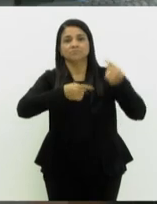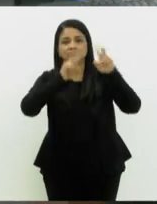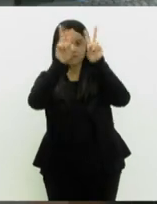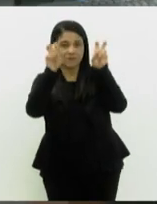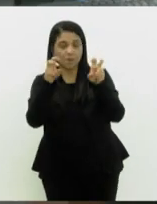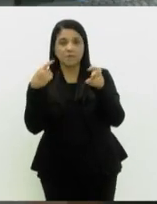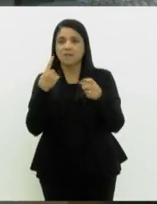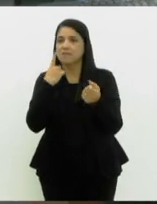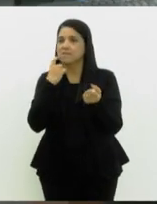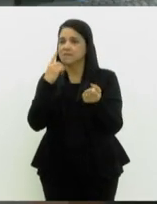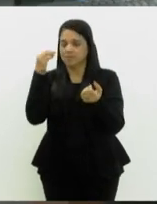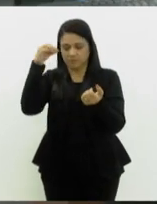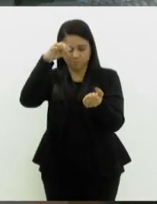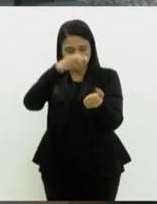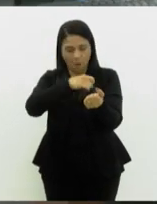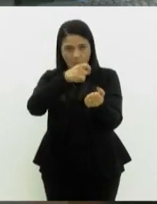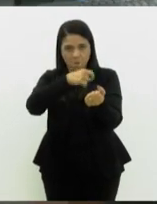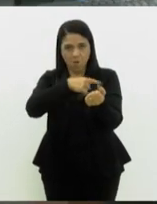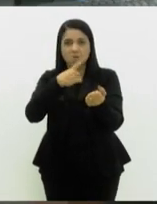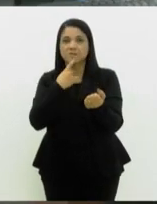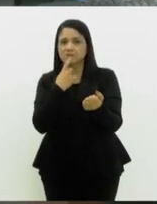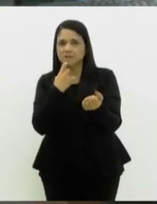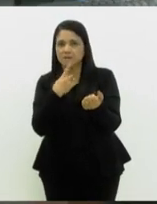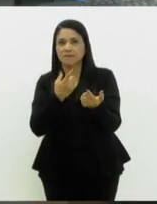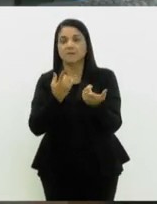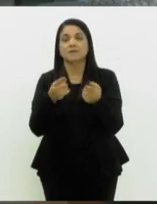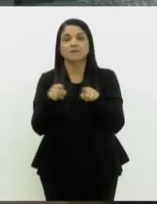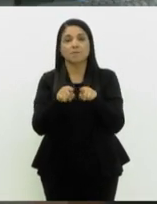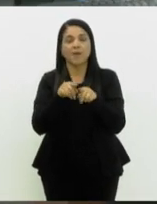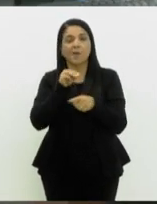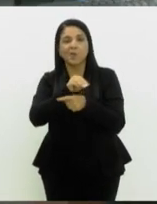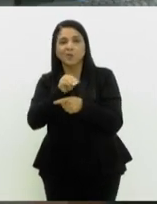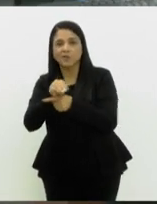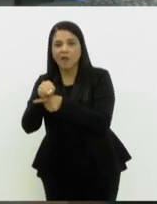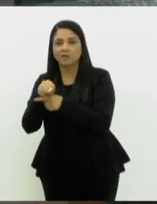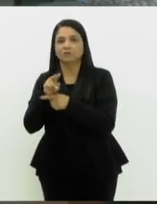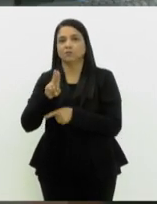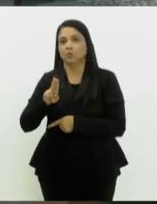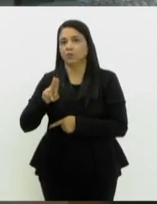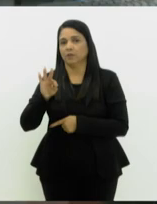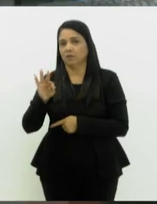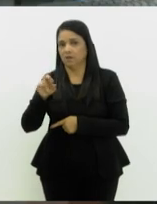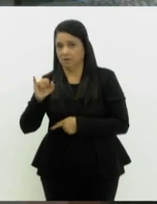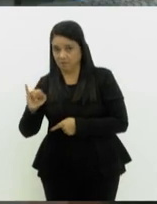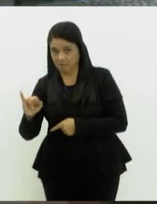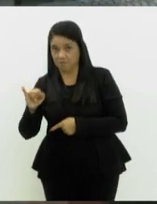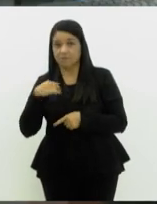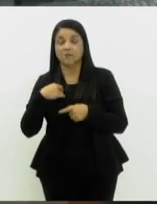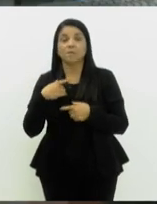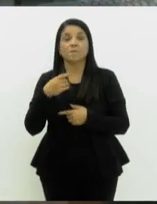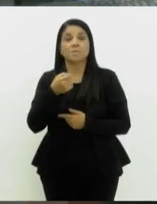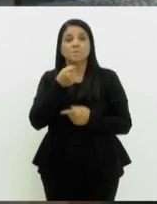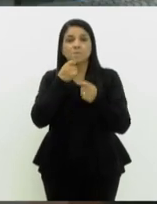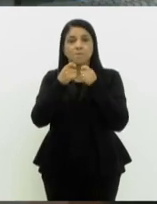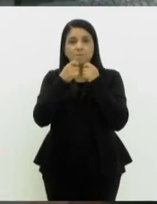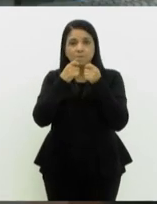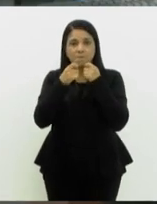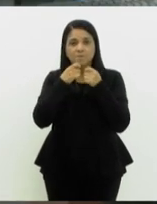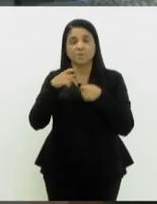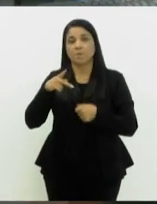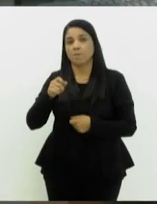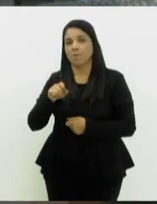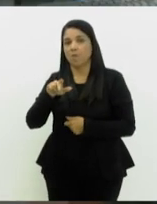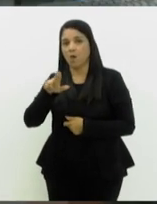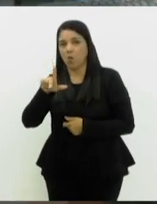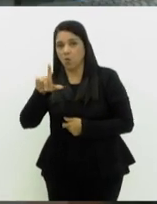sanguínea, a reprodução assistida e os cuidados paliativos em UTI. Eu vou chamar o repórter Paulo Vitor Viviani, que tem